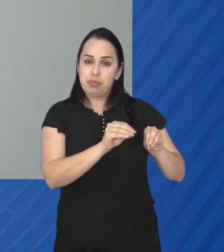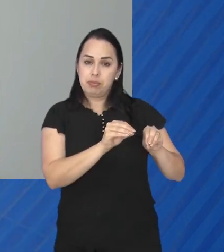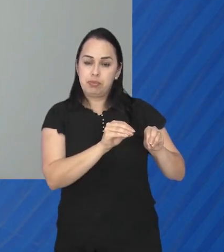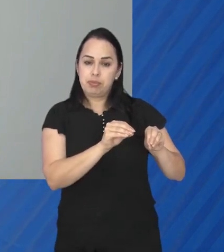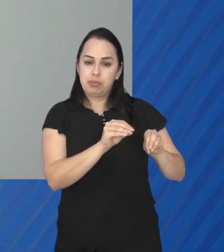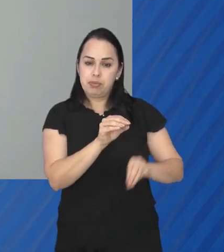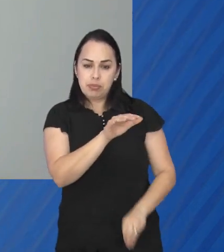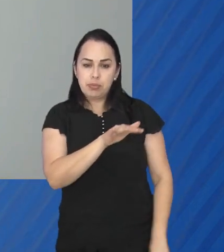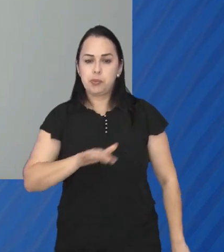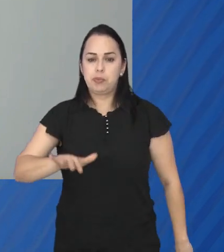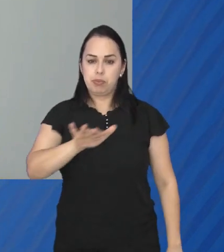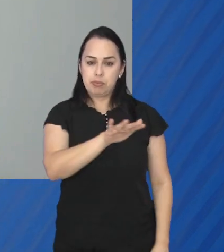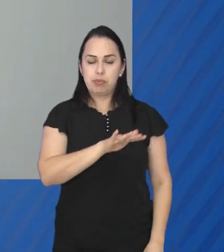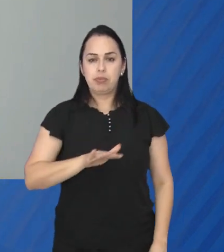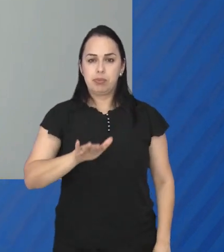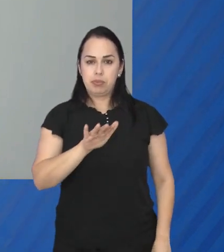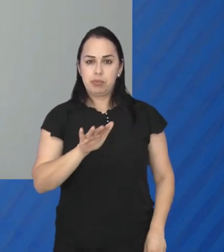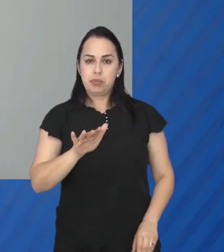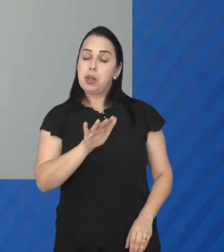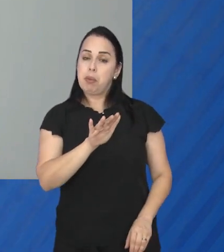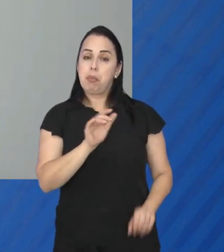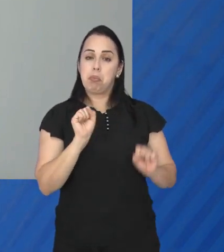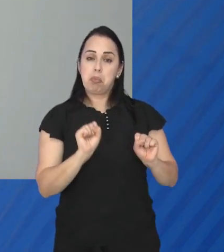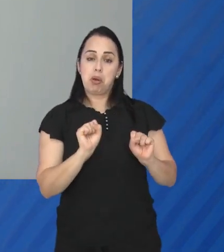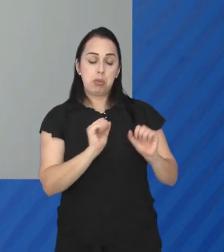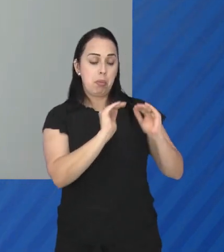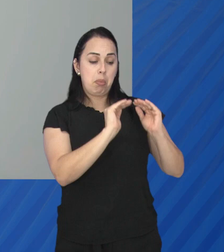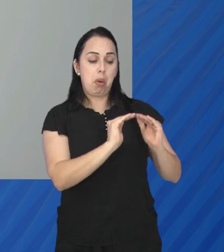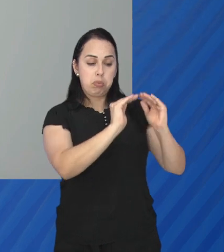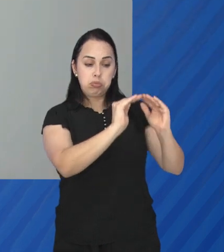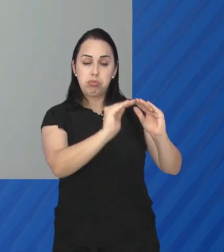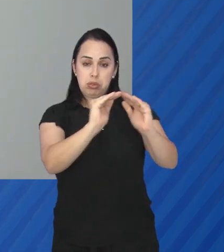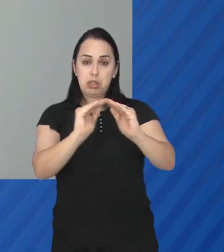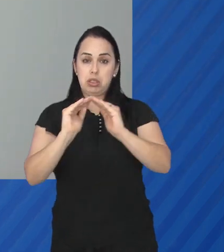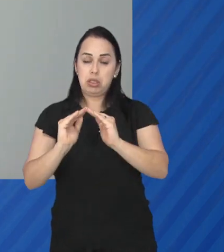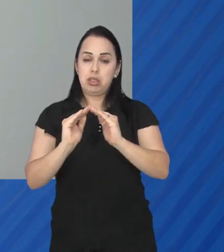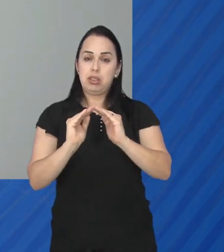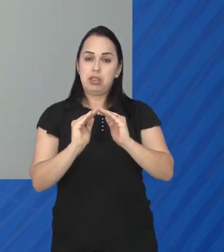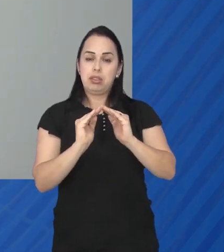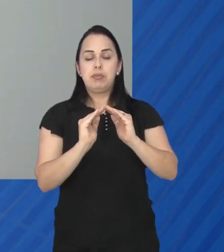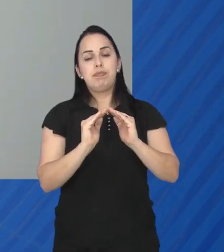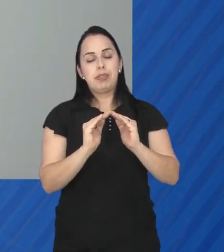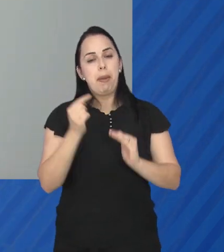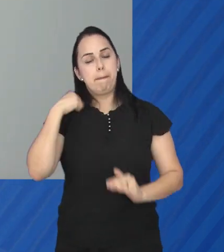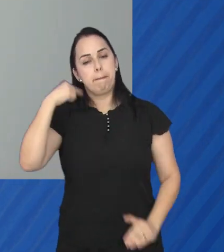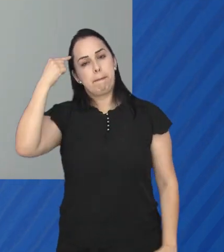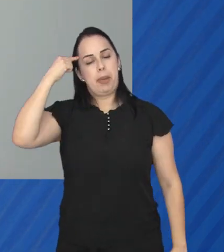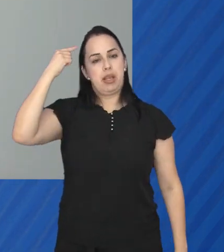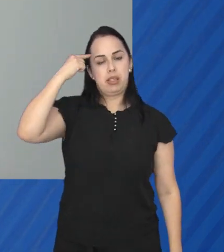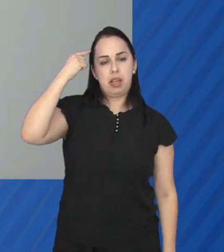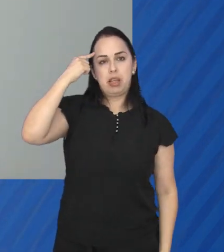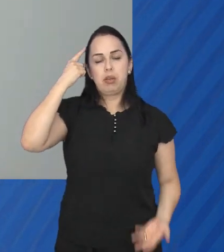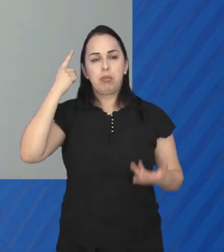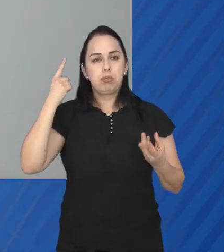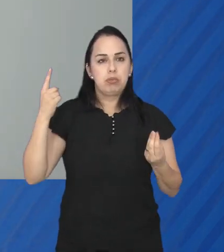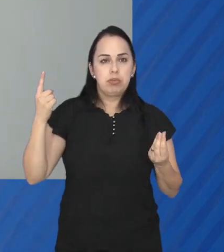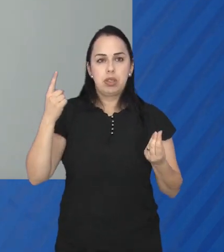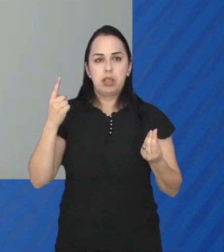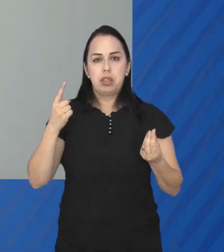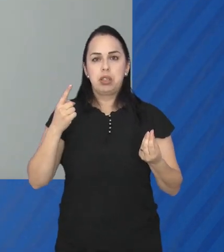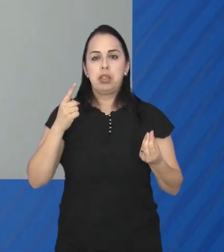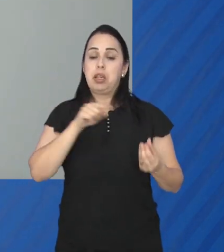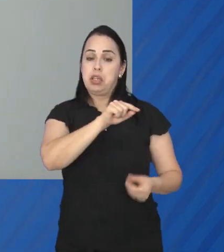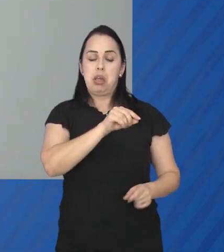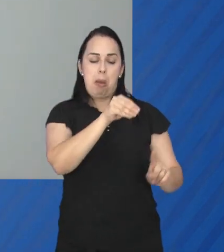essa população possa ocupar e, mesmo assim, considerando a questão da sua